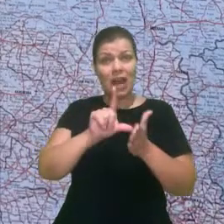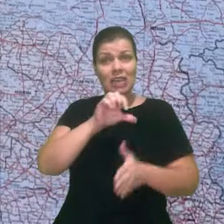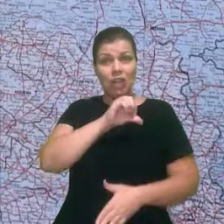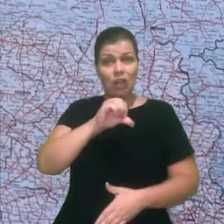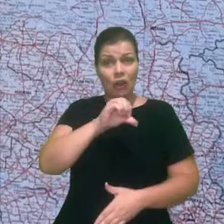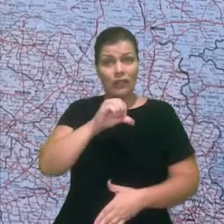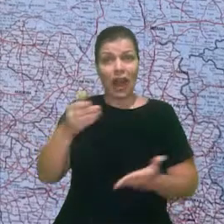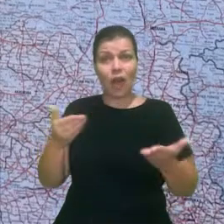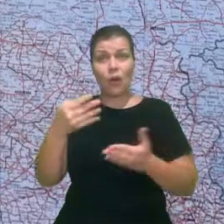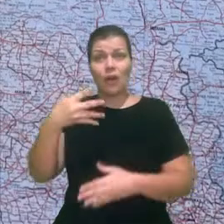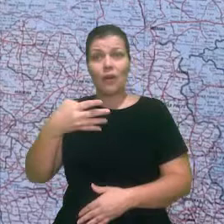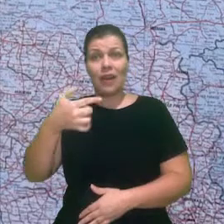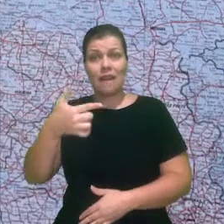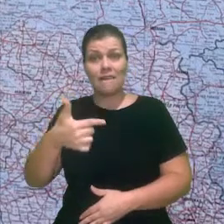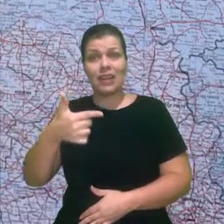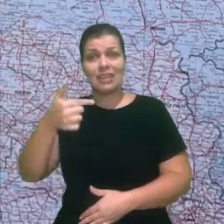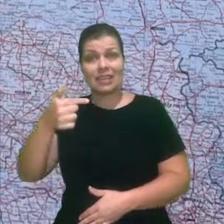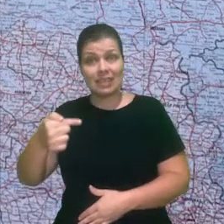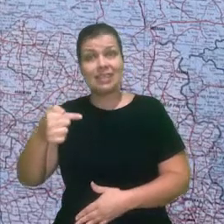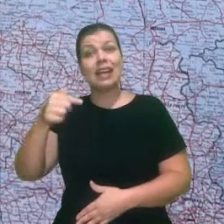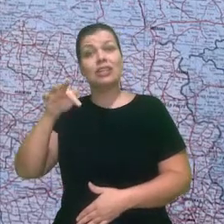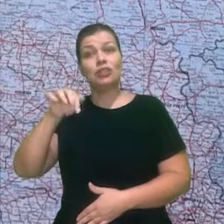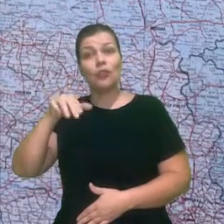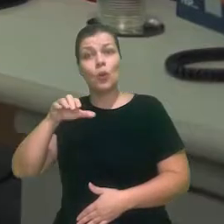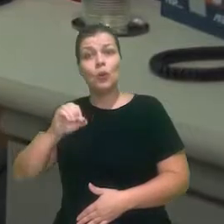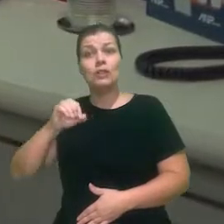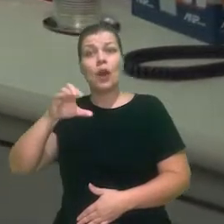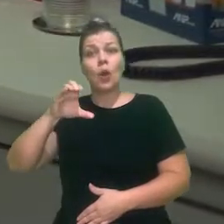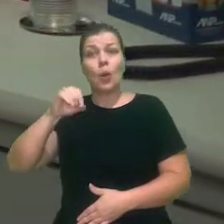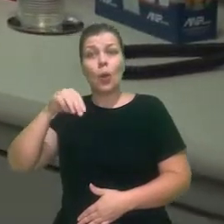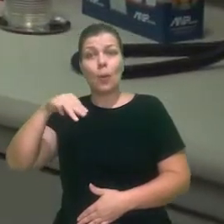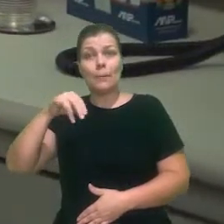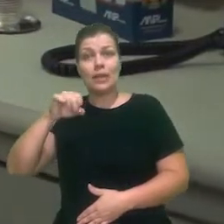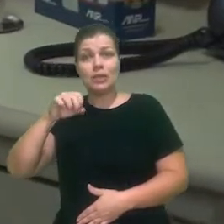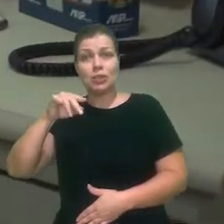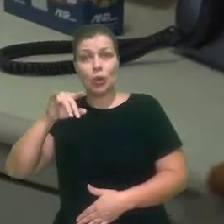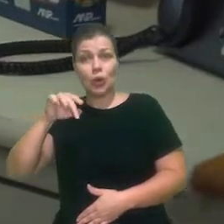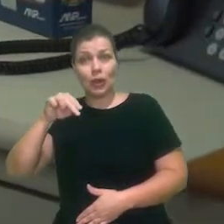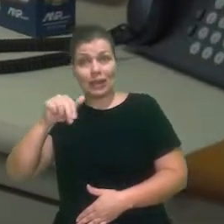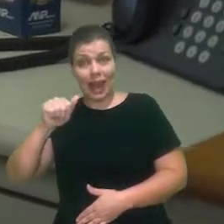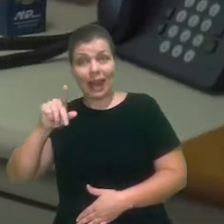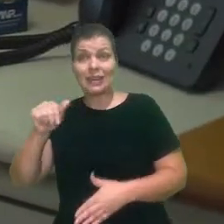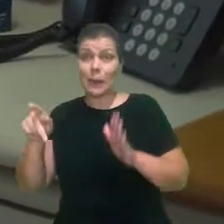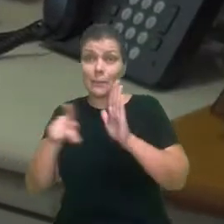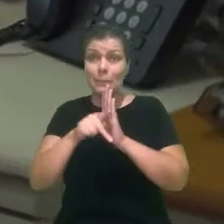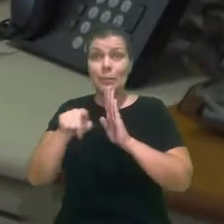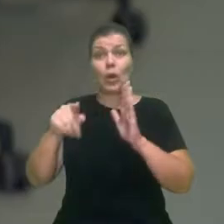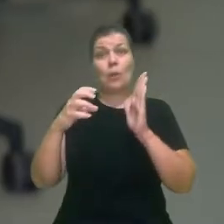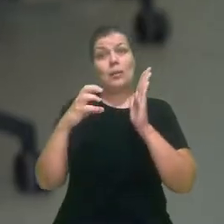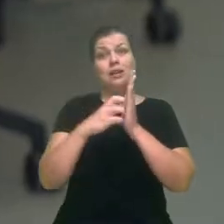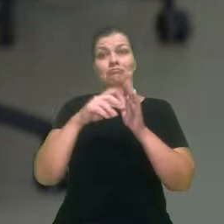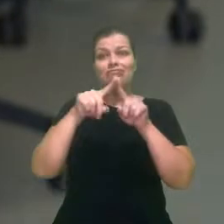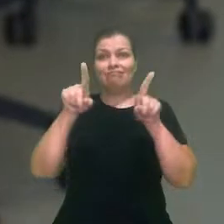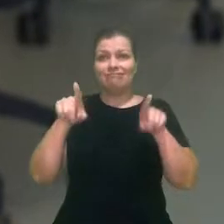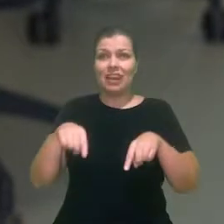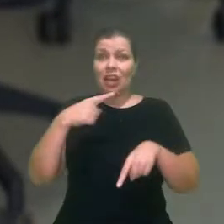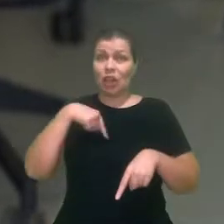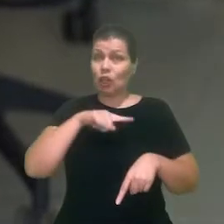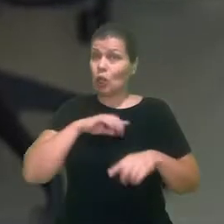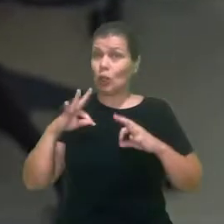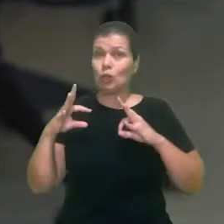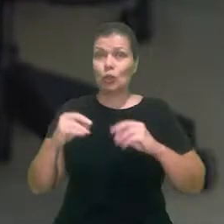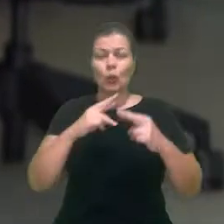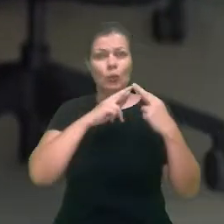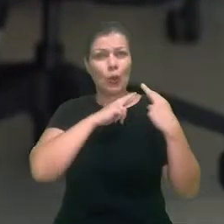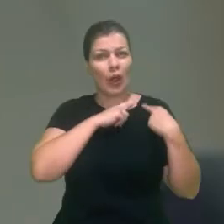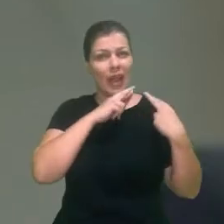funções comissionadas privativas de servidor efetivo. Somos todos responsáveis, direta ou indiretamente, pela gestão de recursos